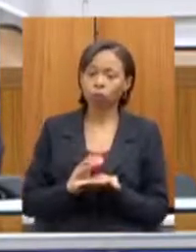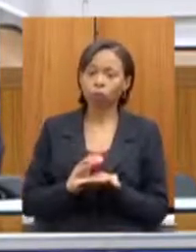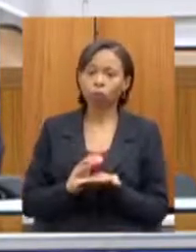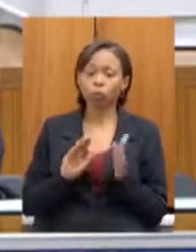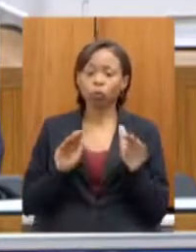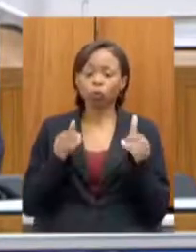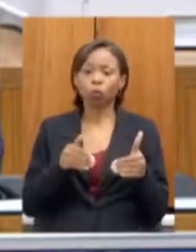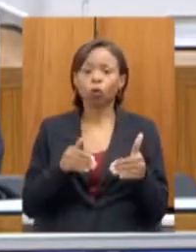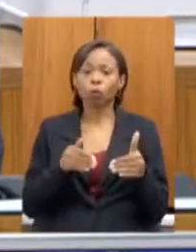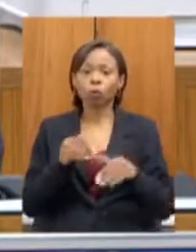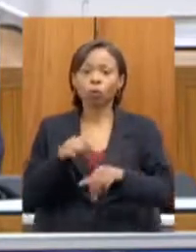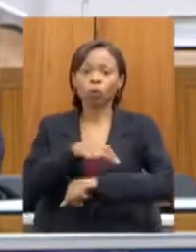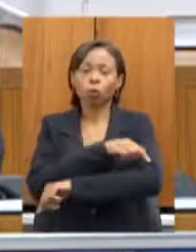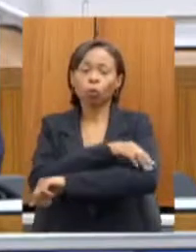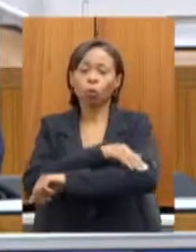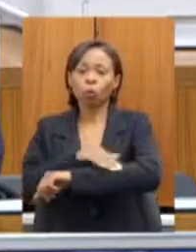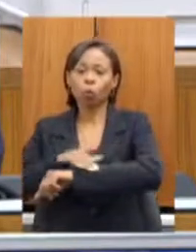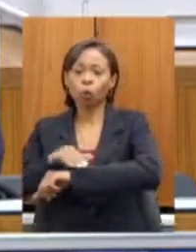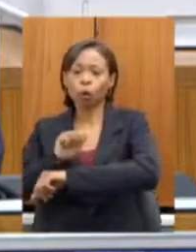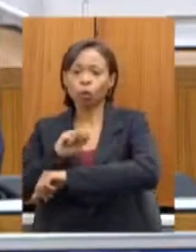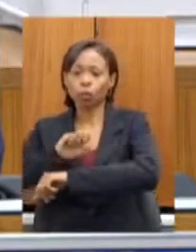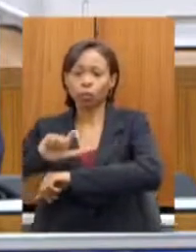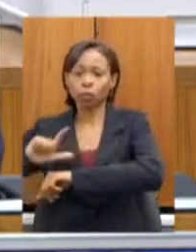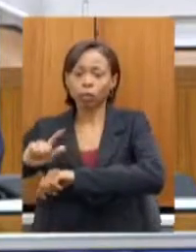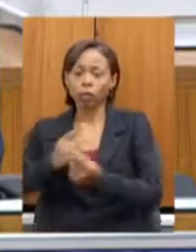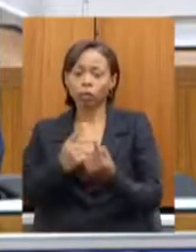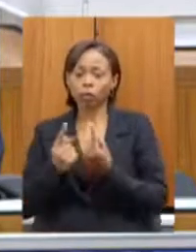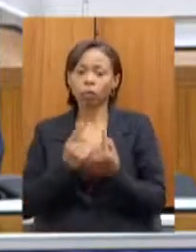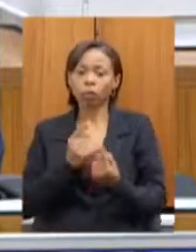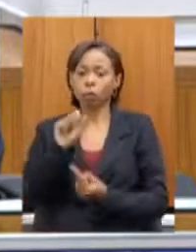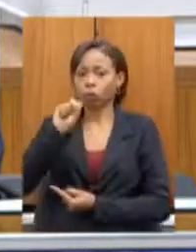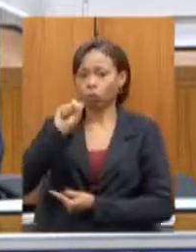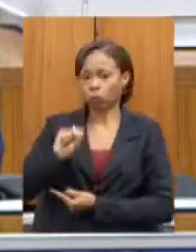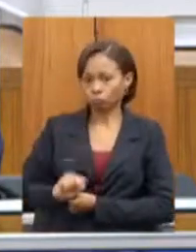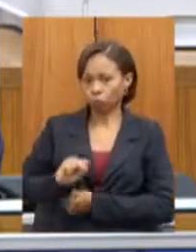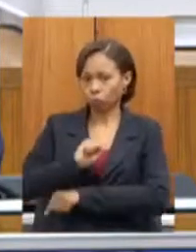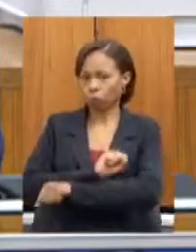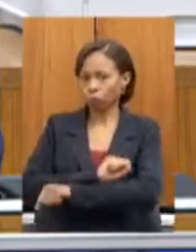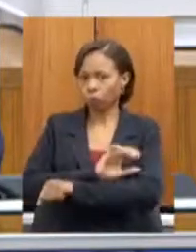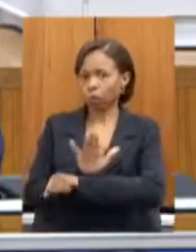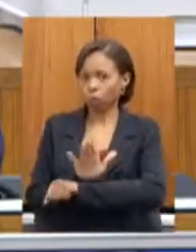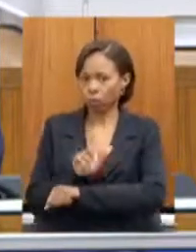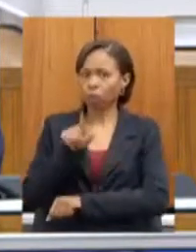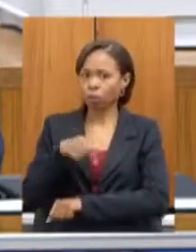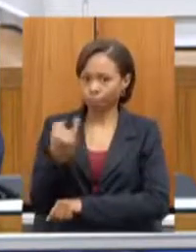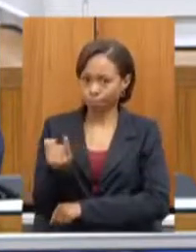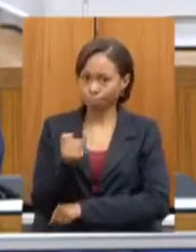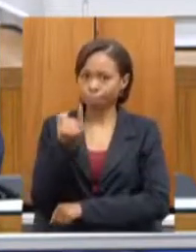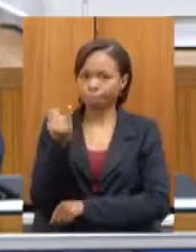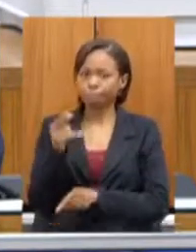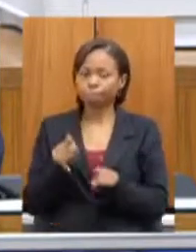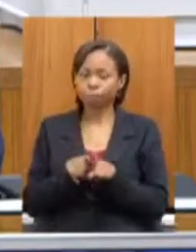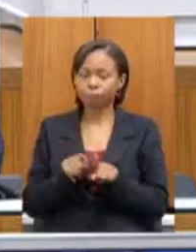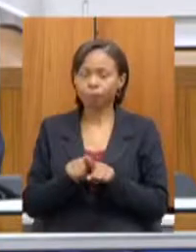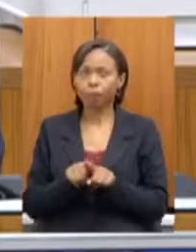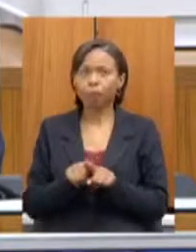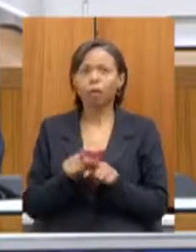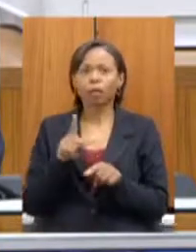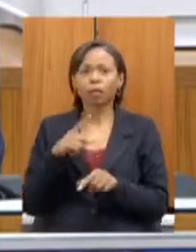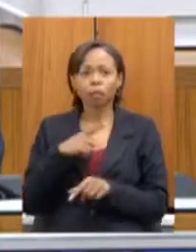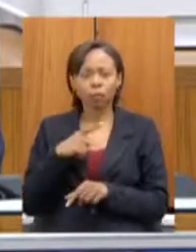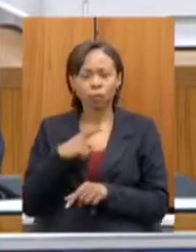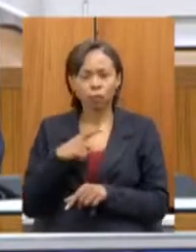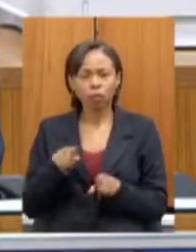sul de Montes Claros que também é indispensável e temos também